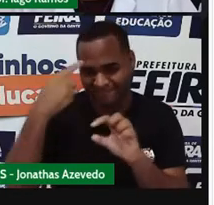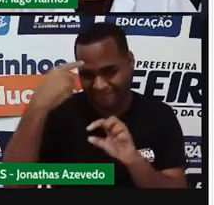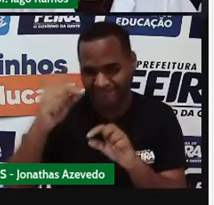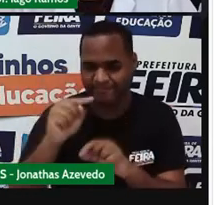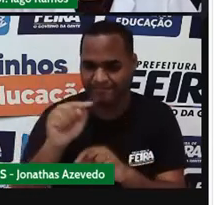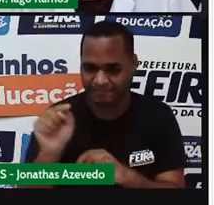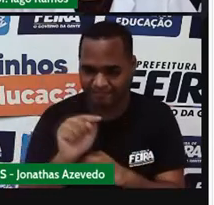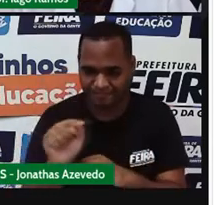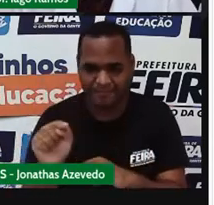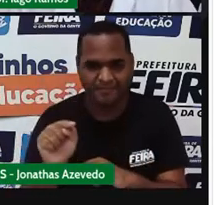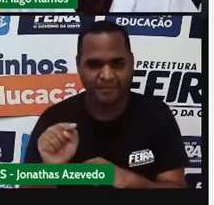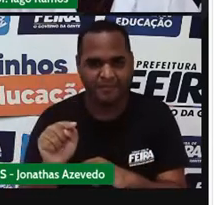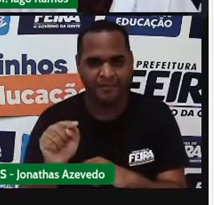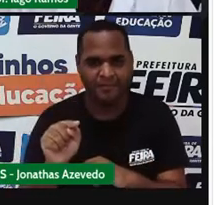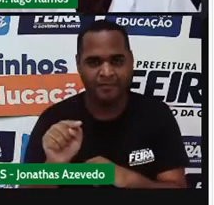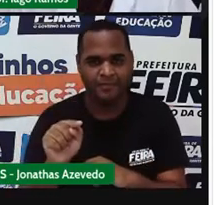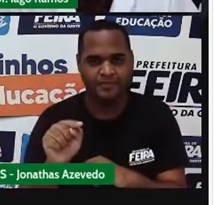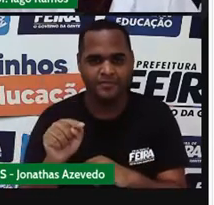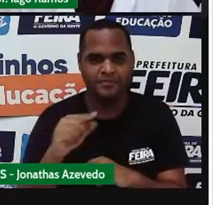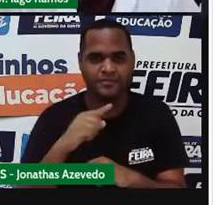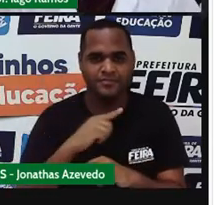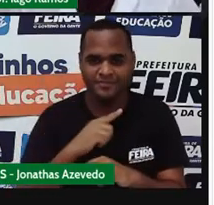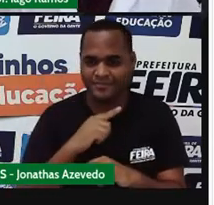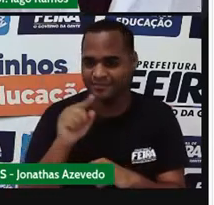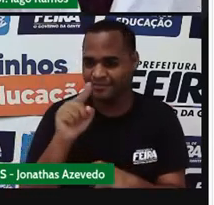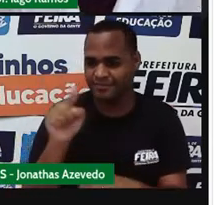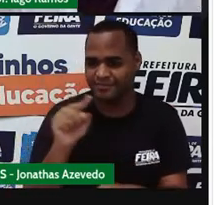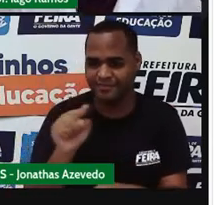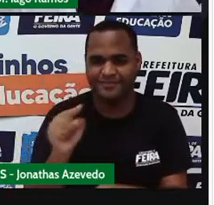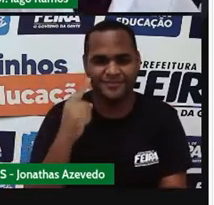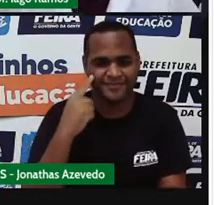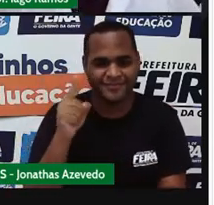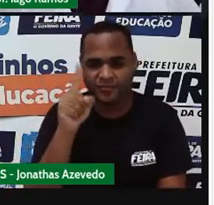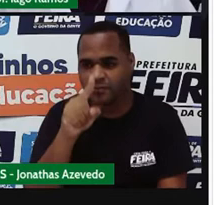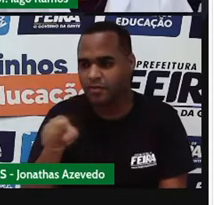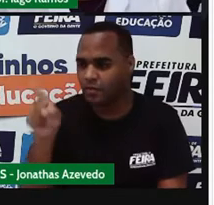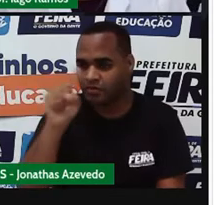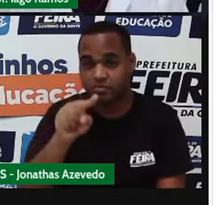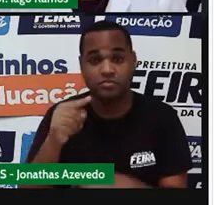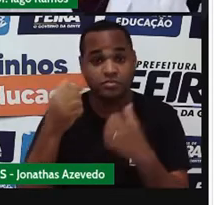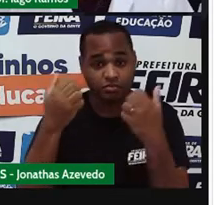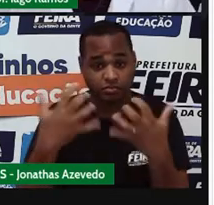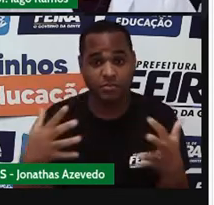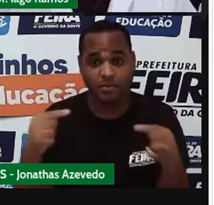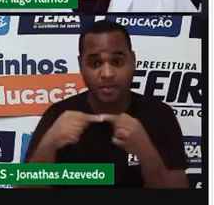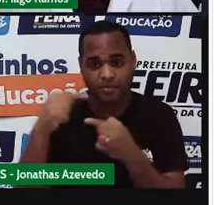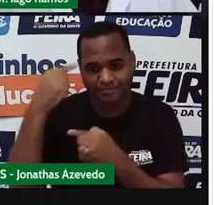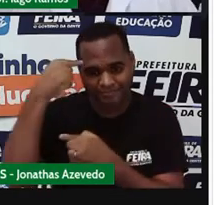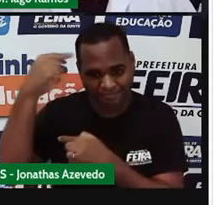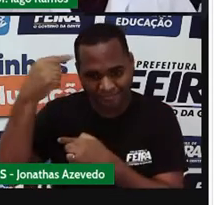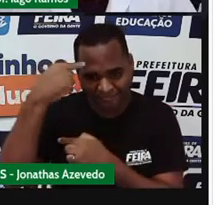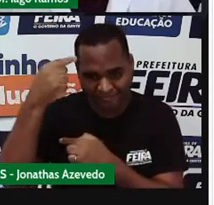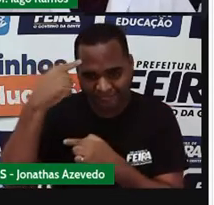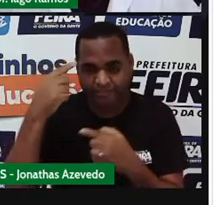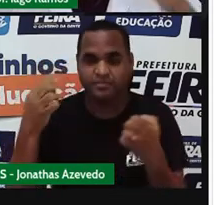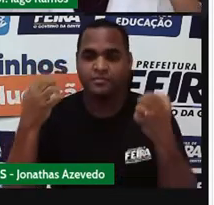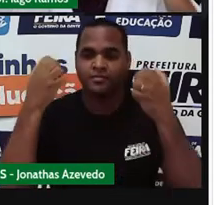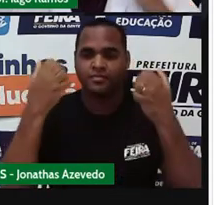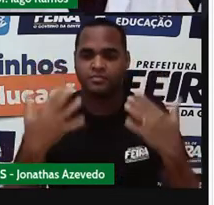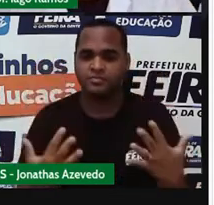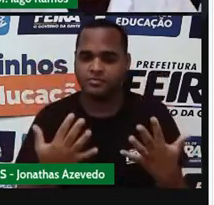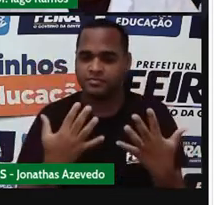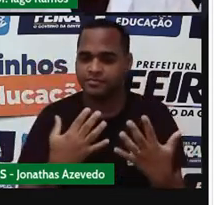Então, esse símbolo do igual, né? Tá dando a ideia de que isso é uma equação. Mas é só o símbolo do igual?